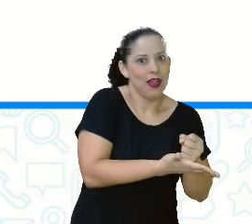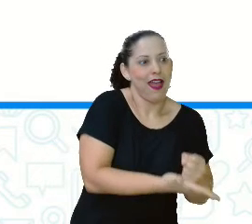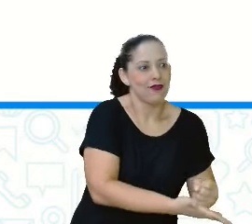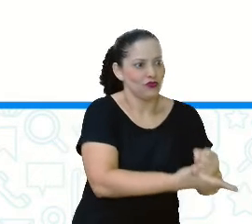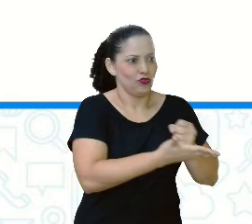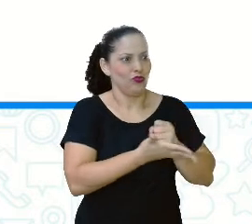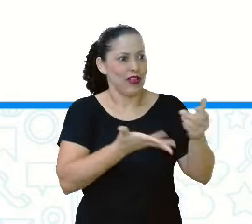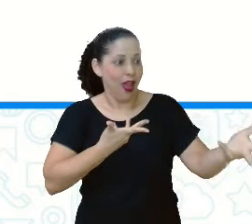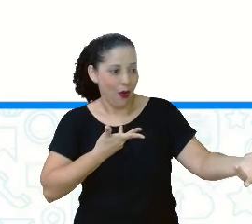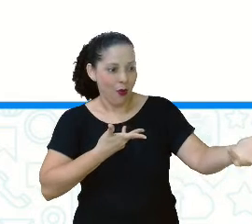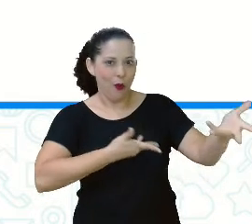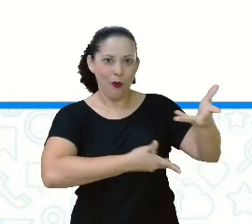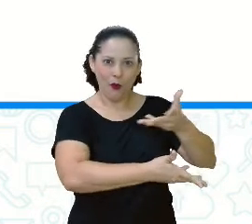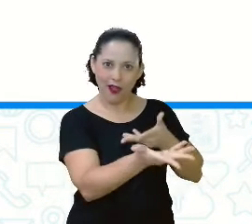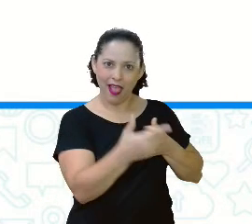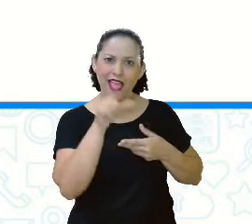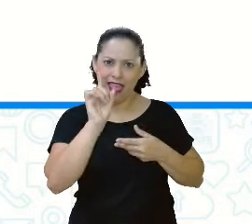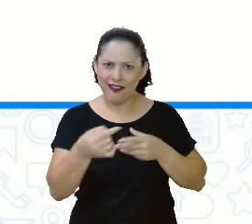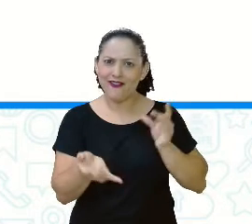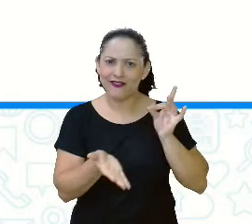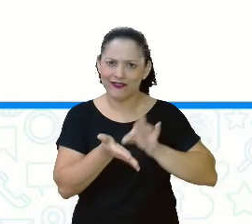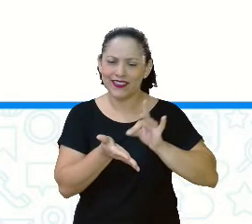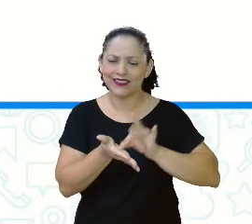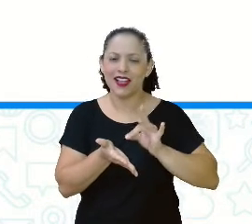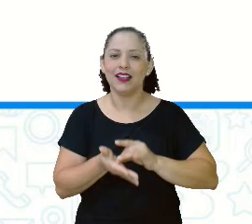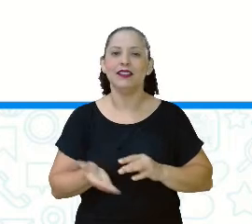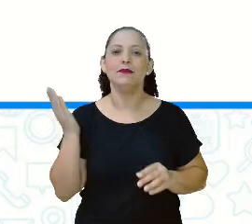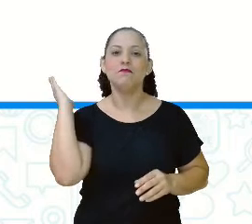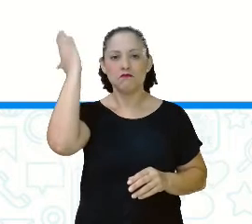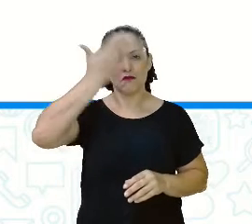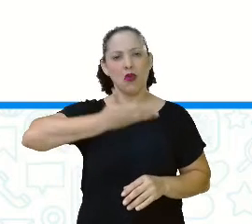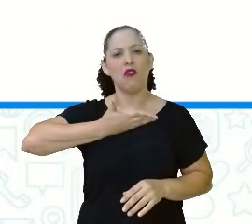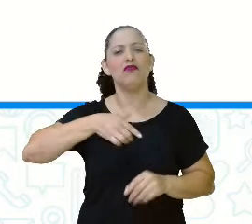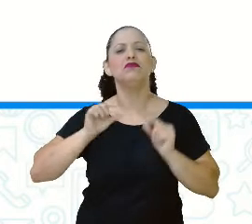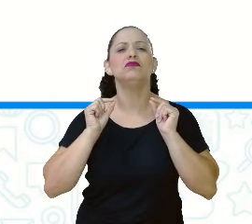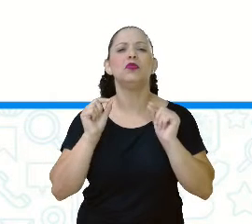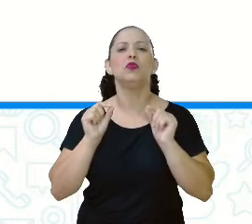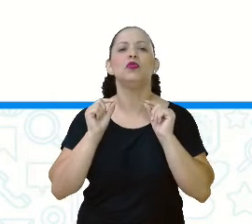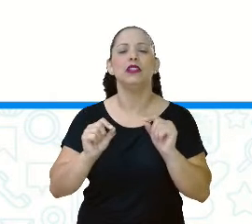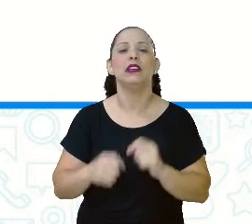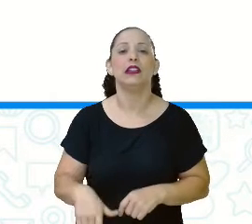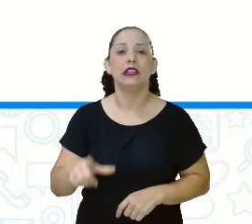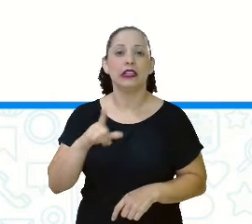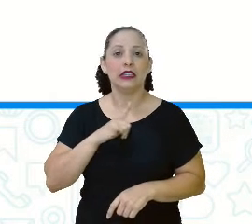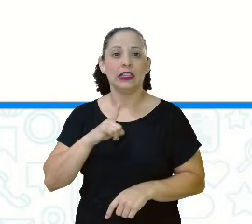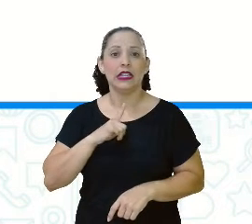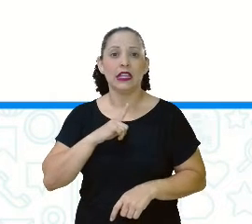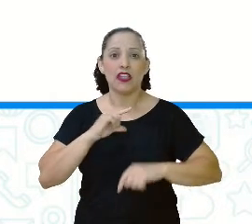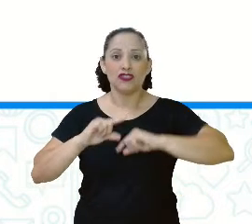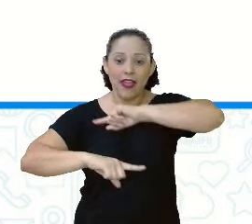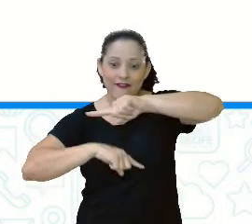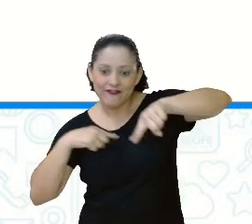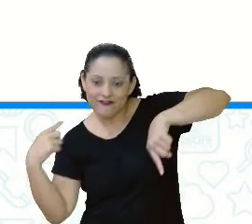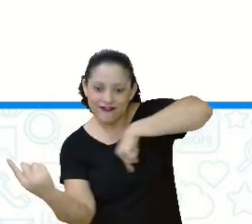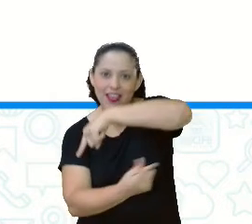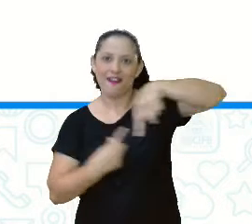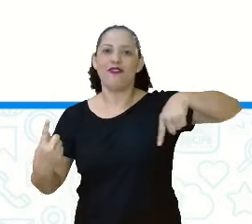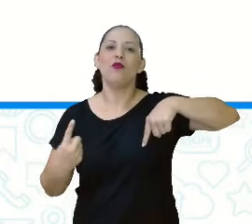não poderia ser mais verdadeira. Uma prova disso foram as reviravoltas